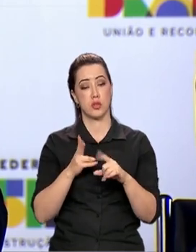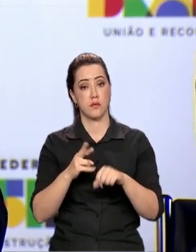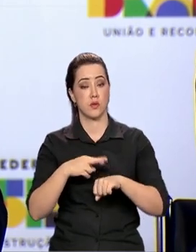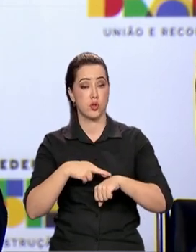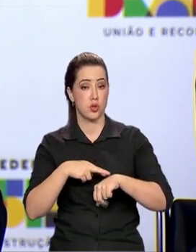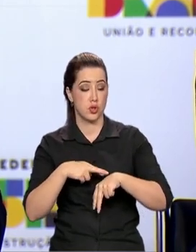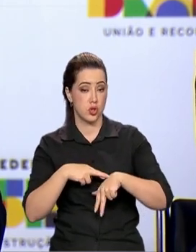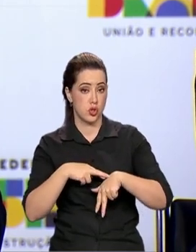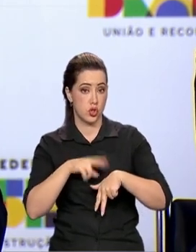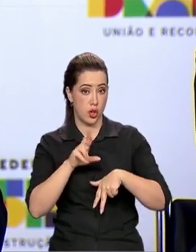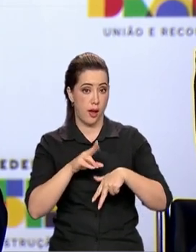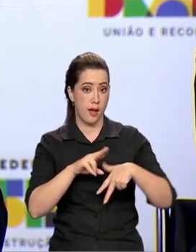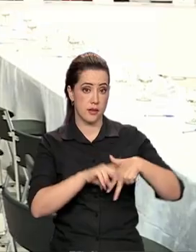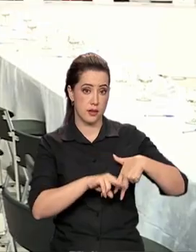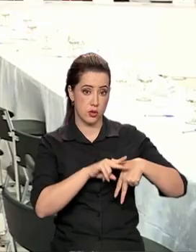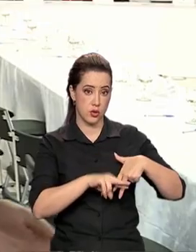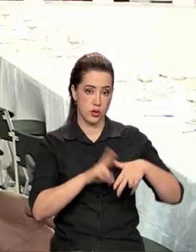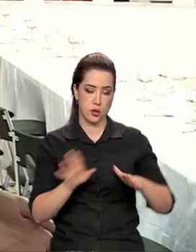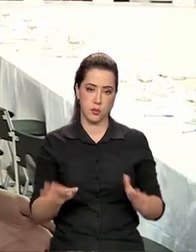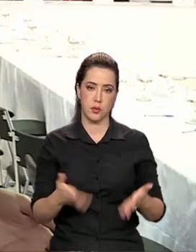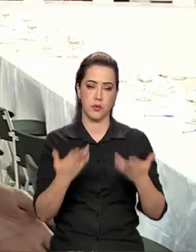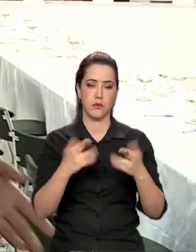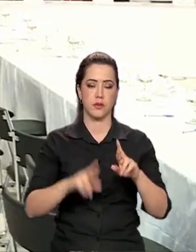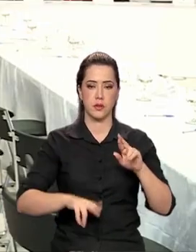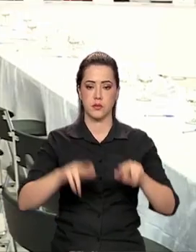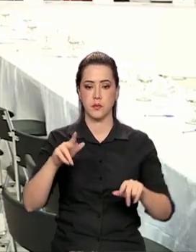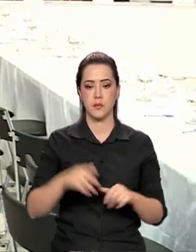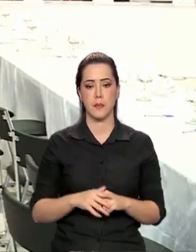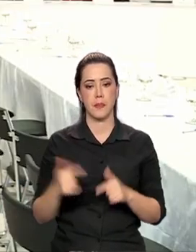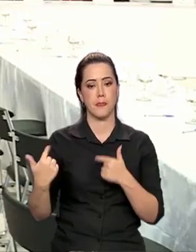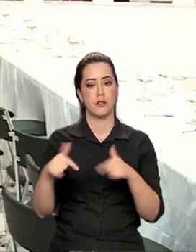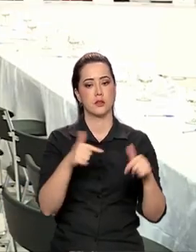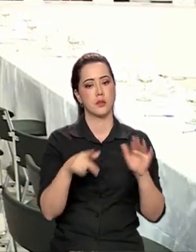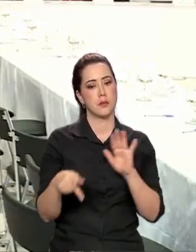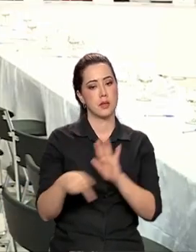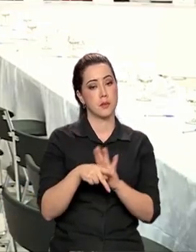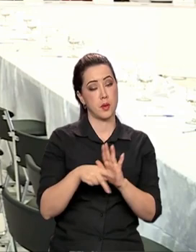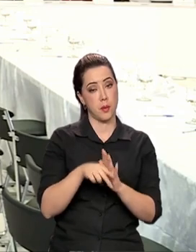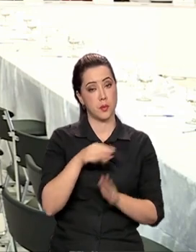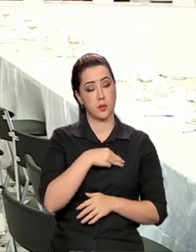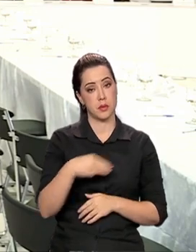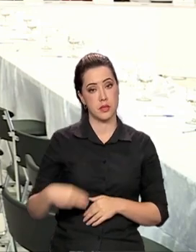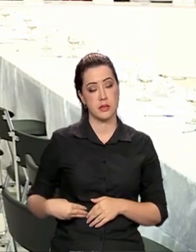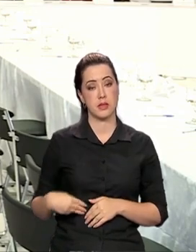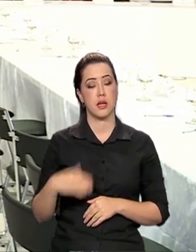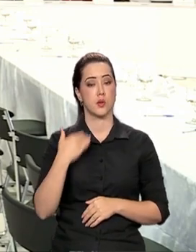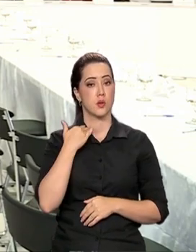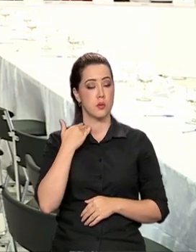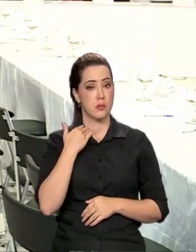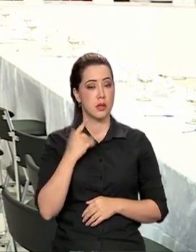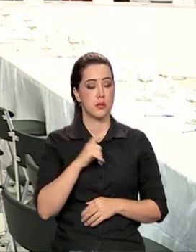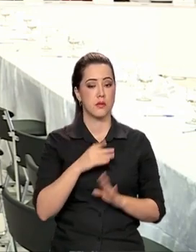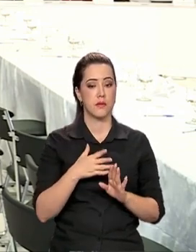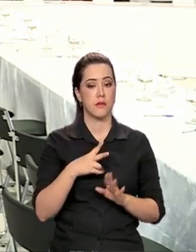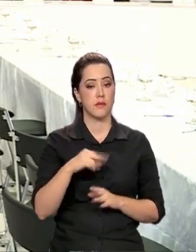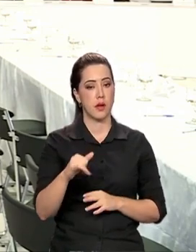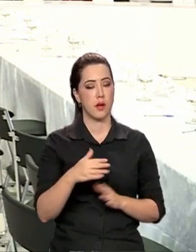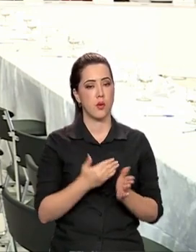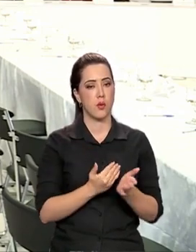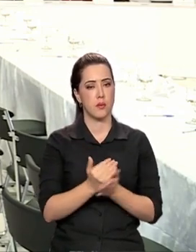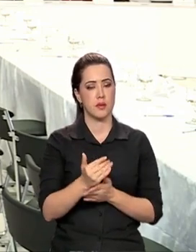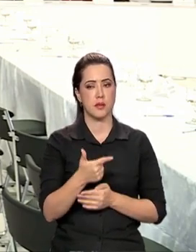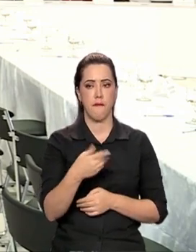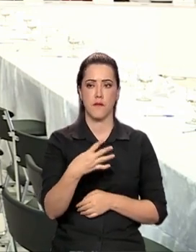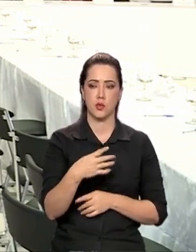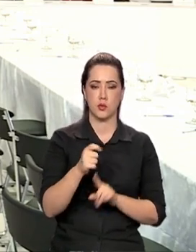promovendo respeito à diversidade. A iniciativa conjunta do Ministério e do Banco Público terá duração inicial de 24